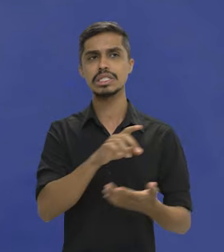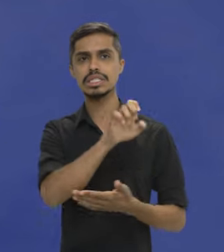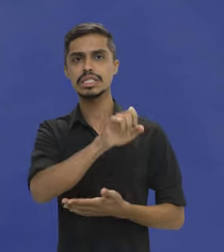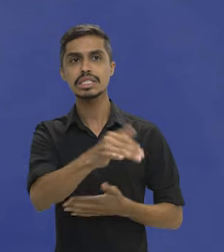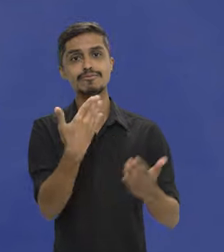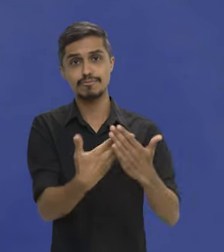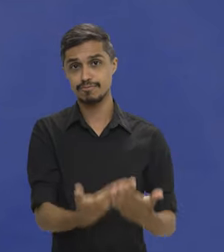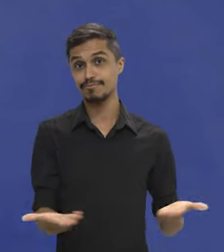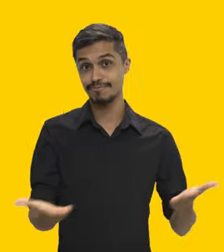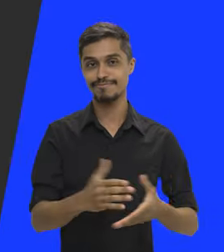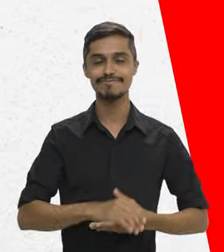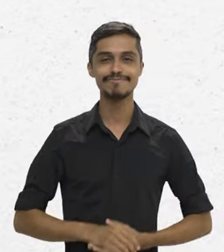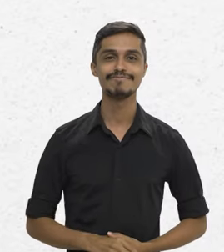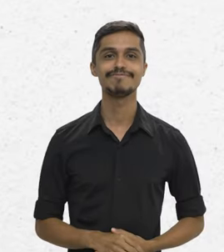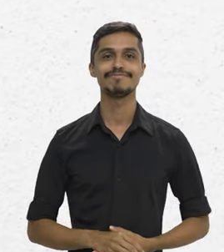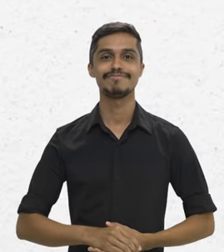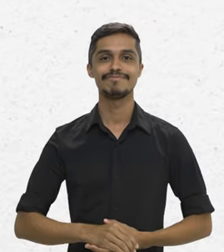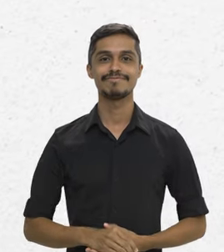se preparando para o exame.